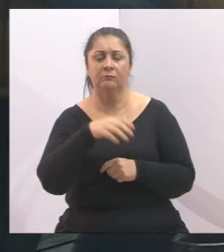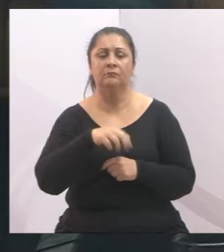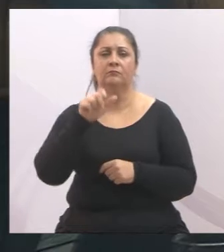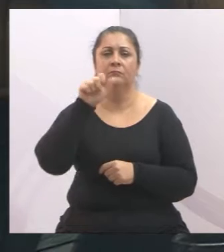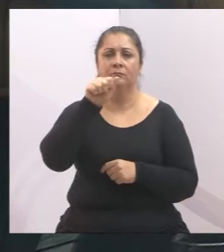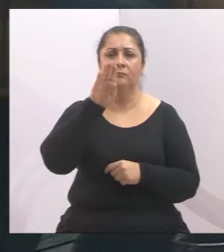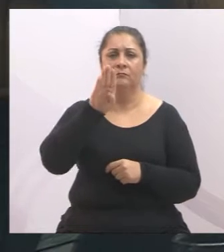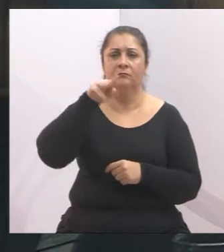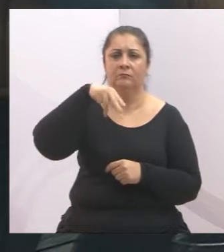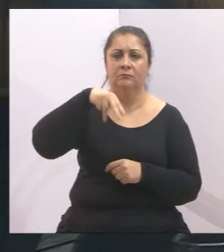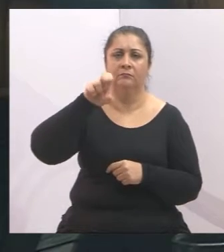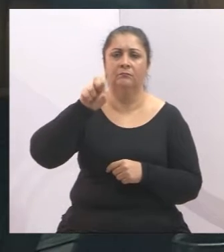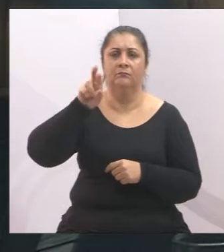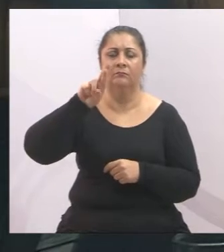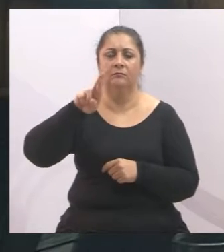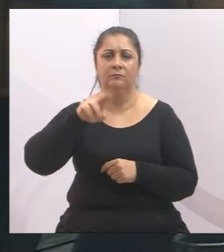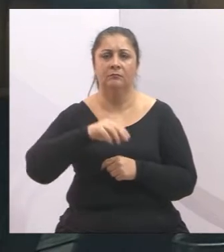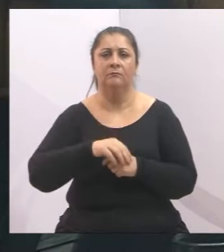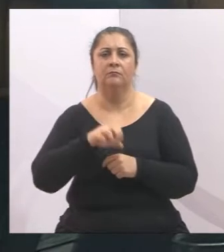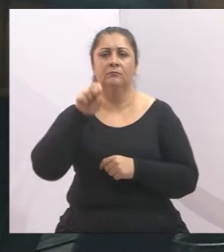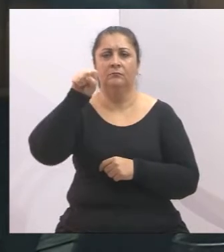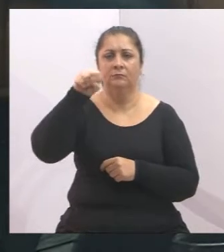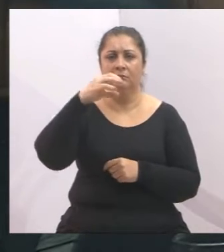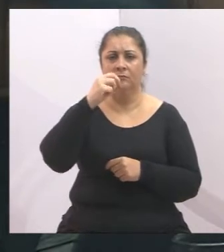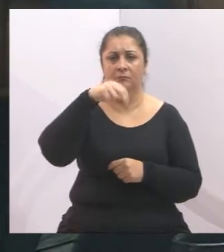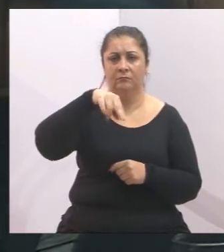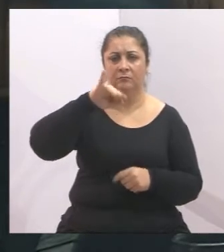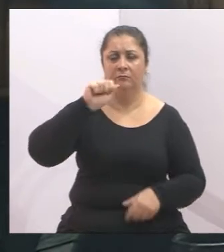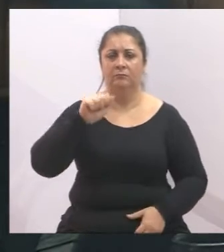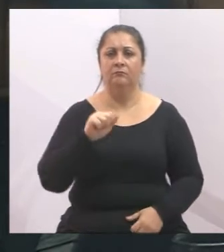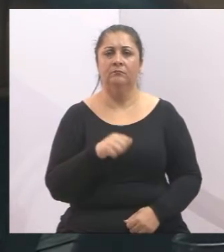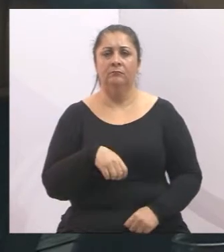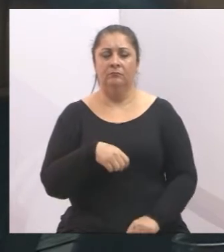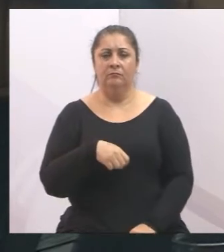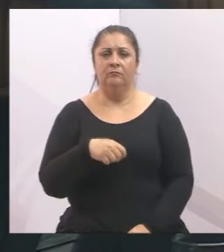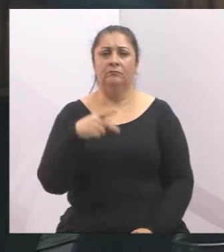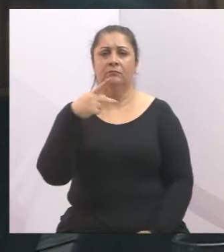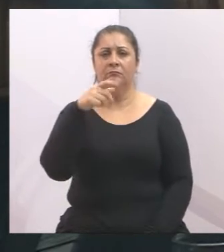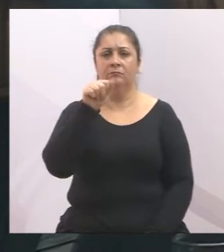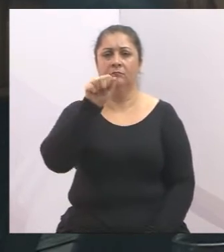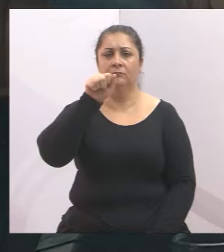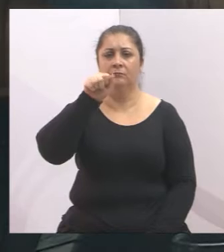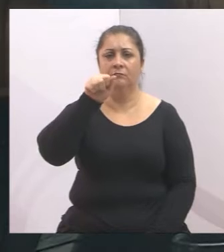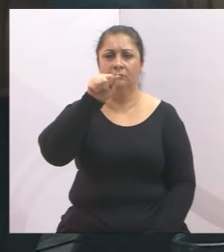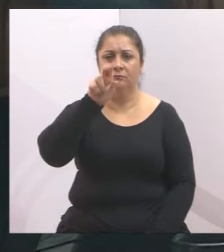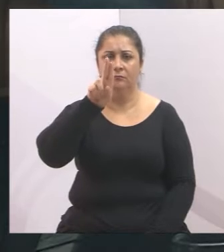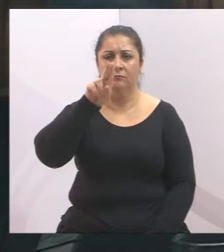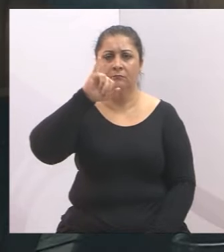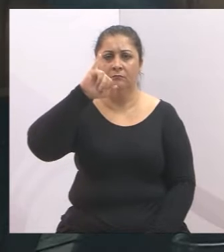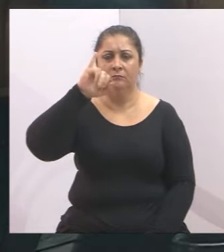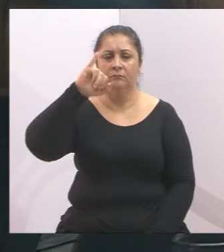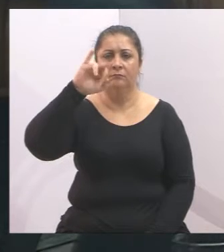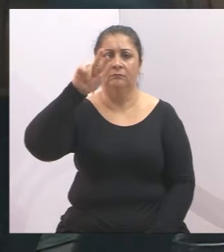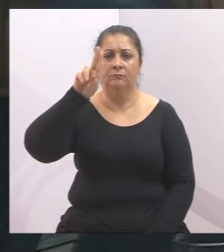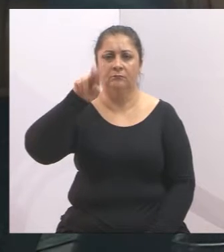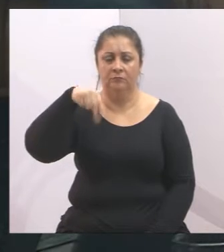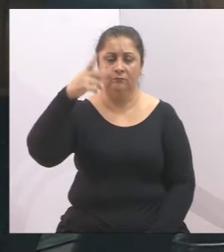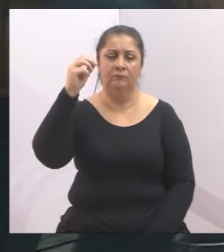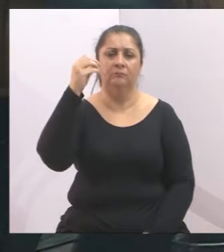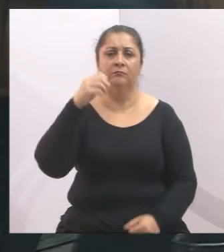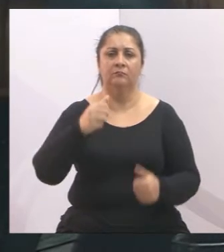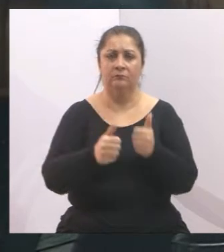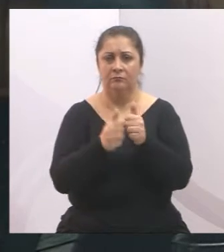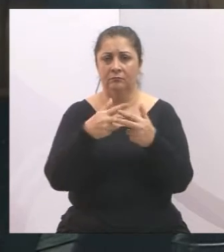Amizade, o Paulinho do Esporte, o vereador Rodrigo Salomão e também a vereadora Lucimar Ponciano,